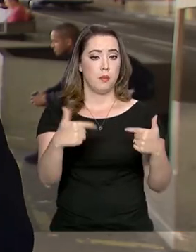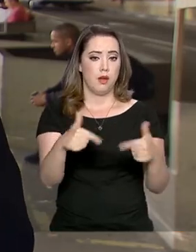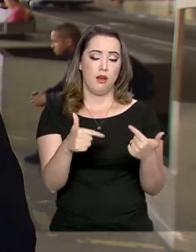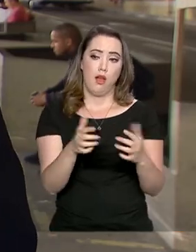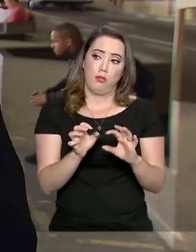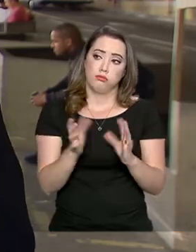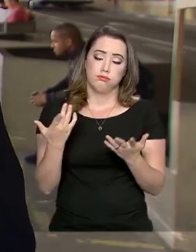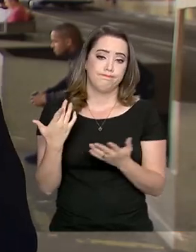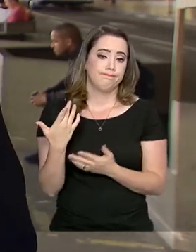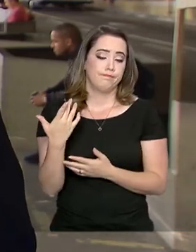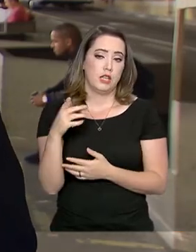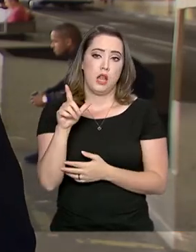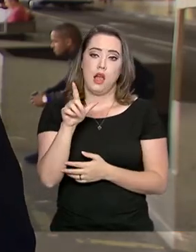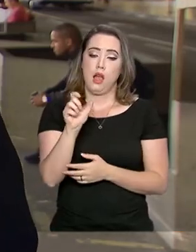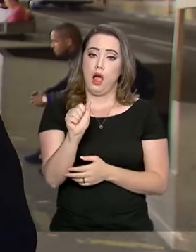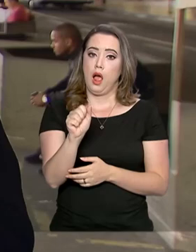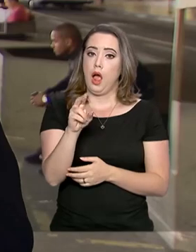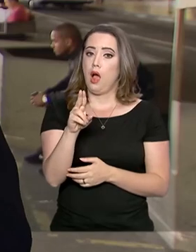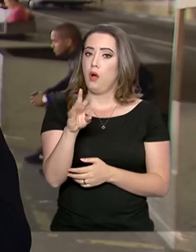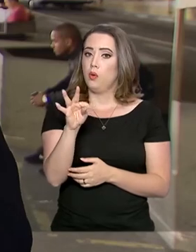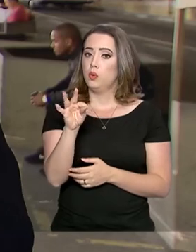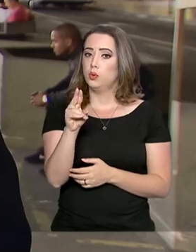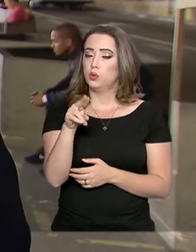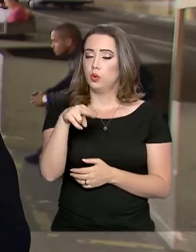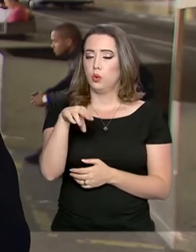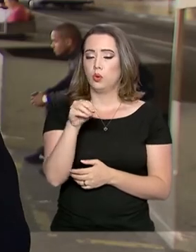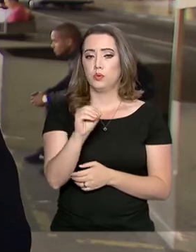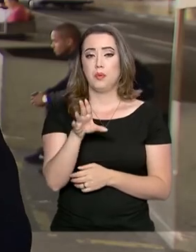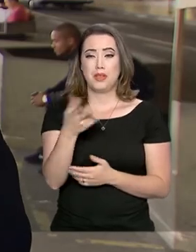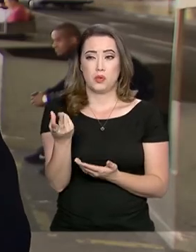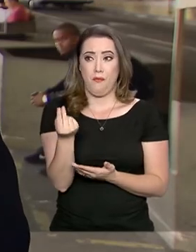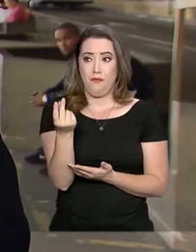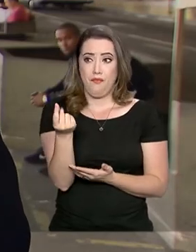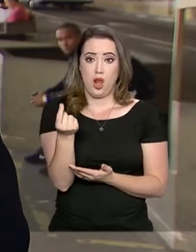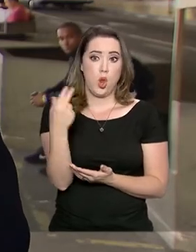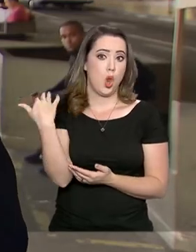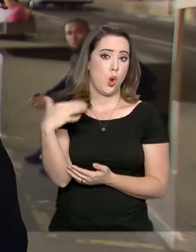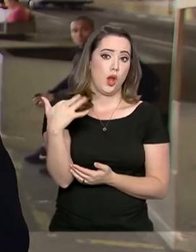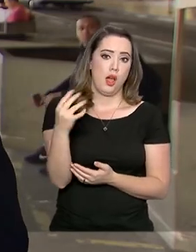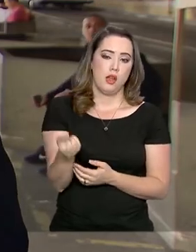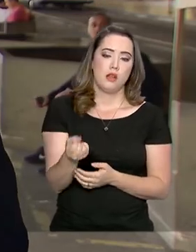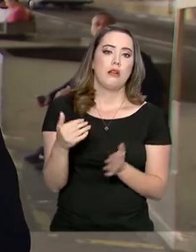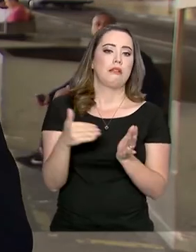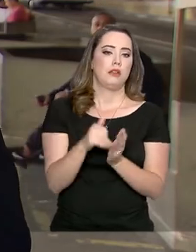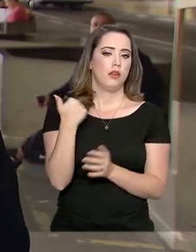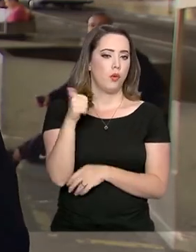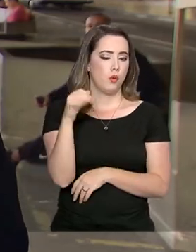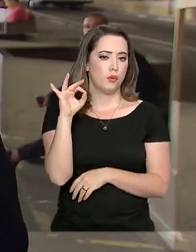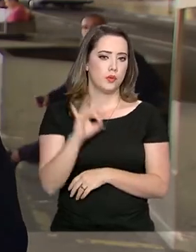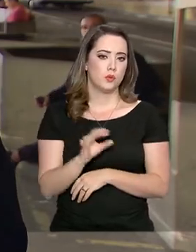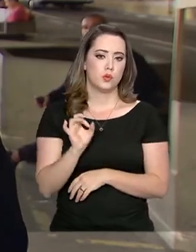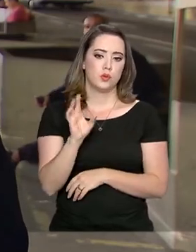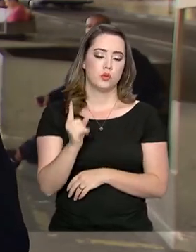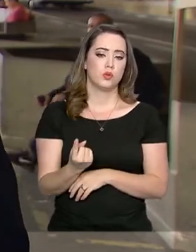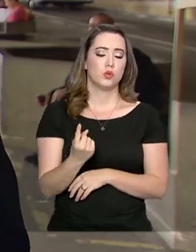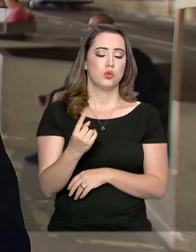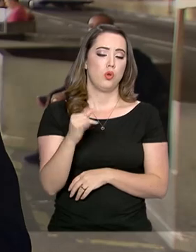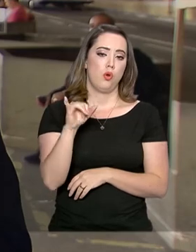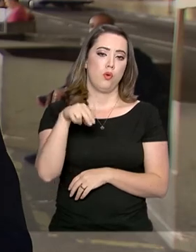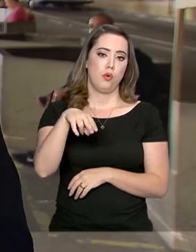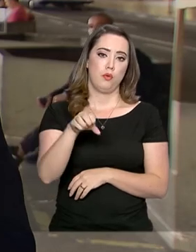autônomos. Só que, neste caso, os descontos são bem maiores, podendo chegar a até 11% apenas com o